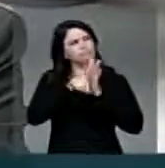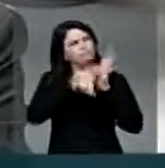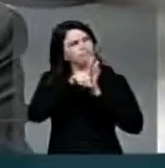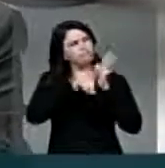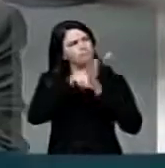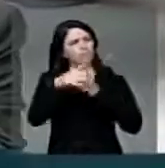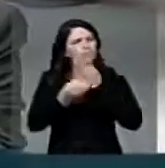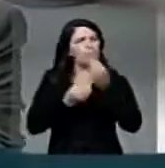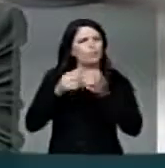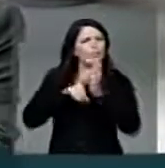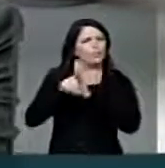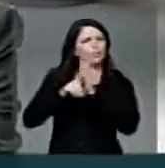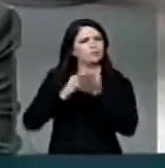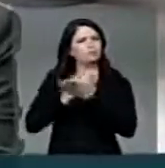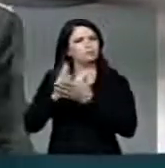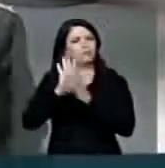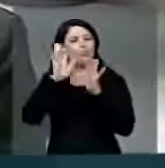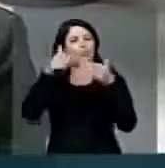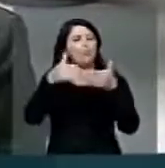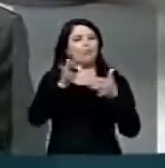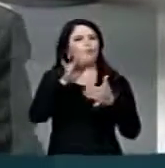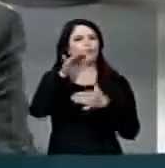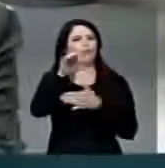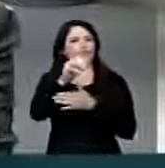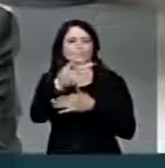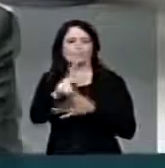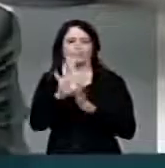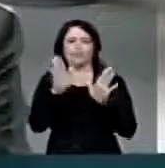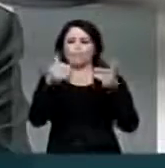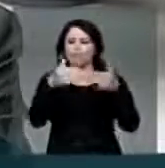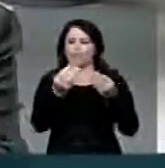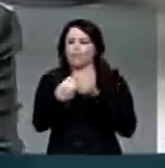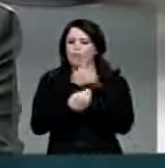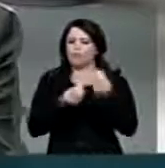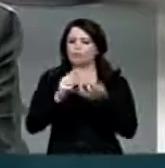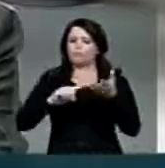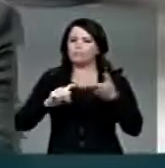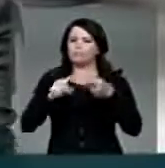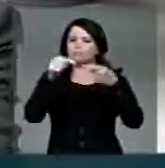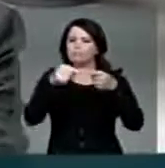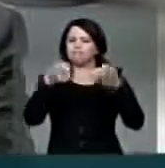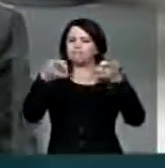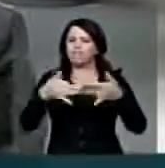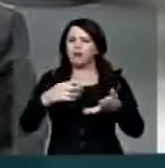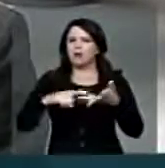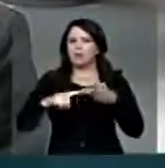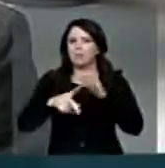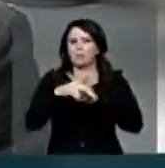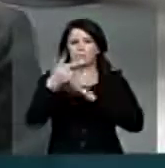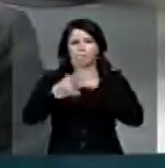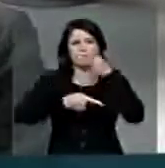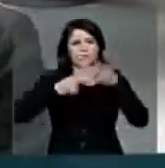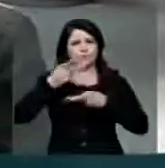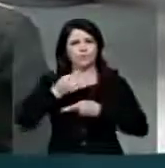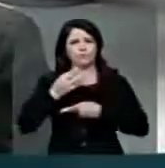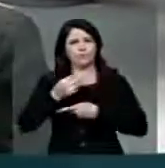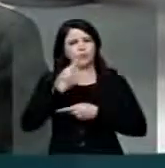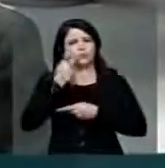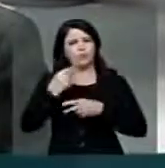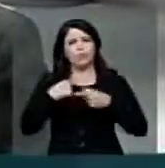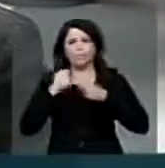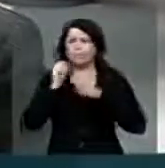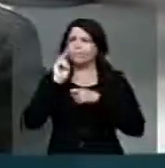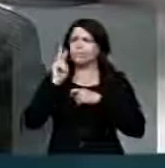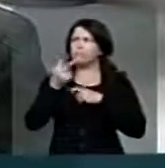o foco que Vossa Excelência está dando a respeito desse seu pronunciamento, eu chego